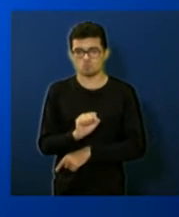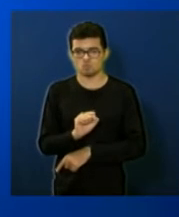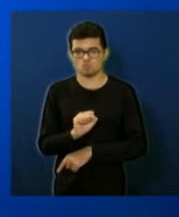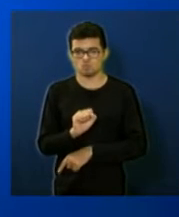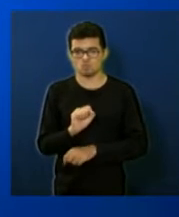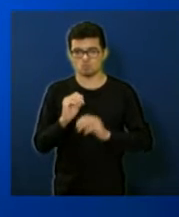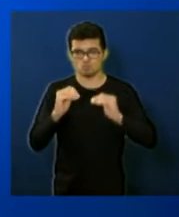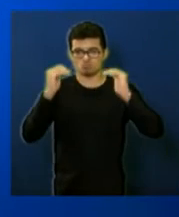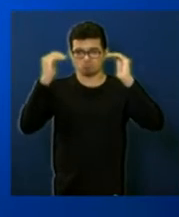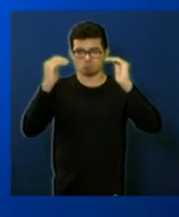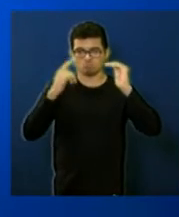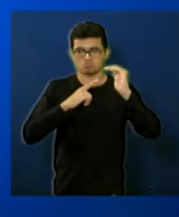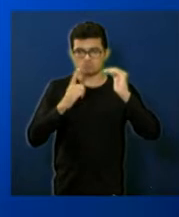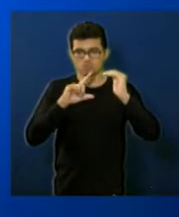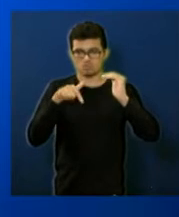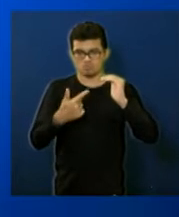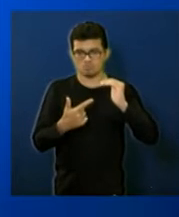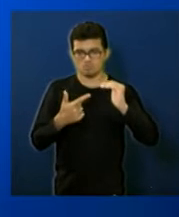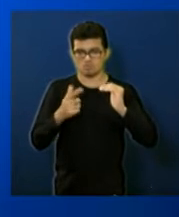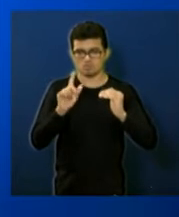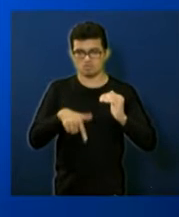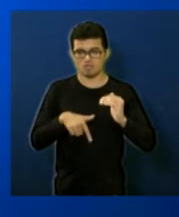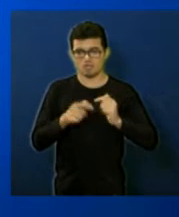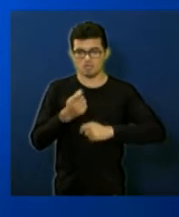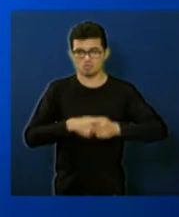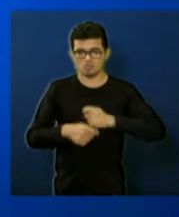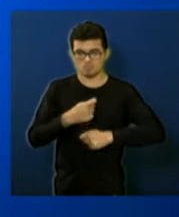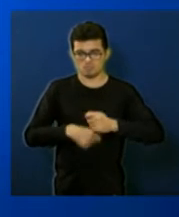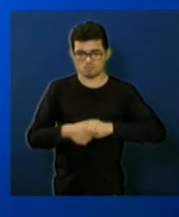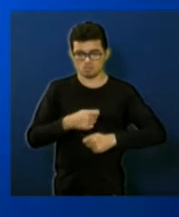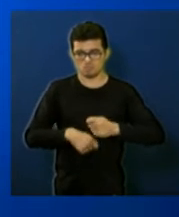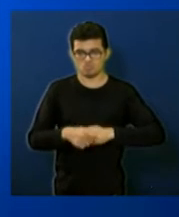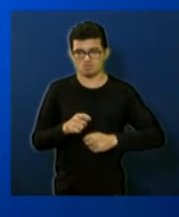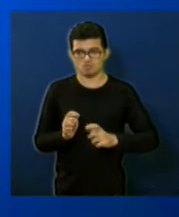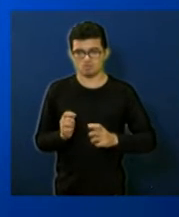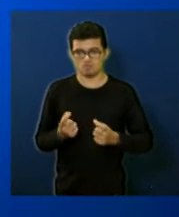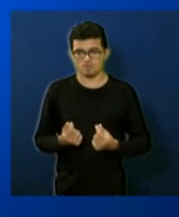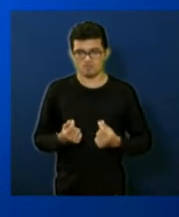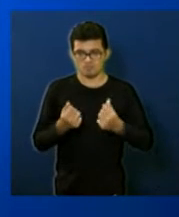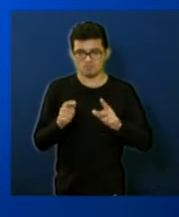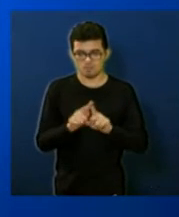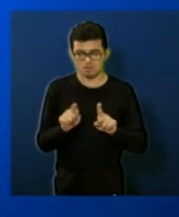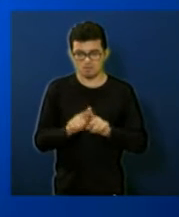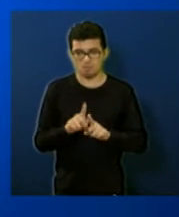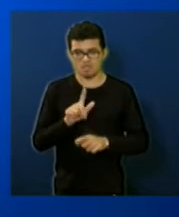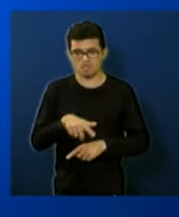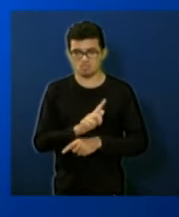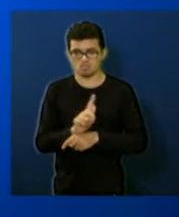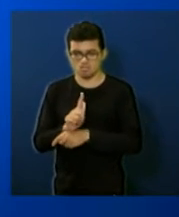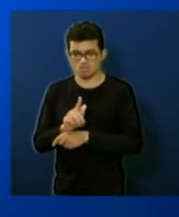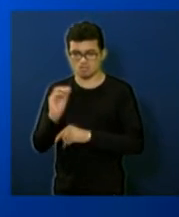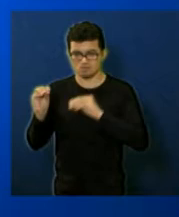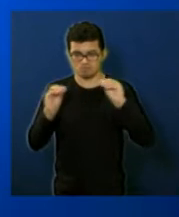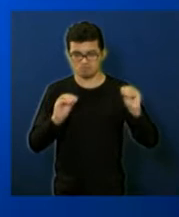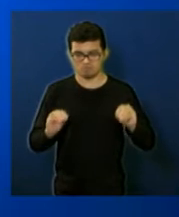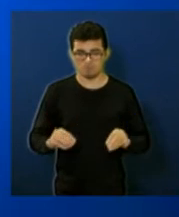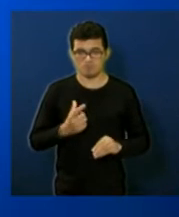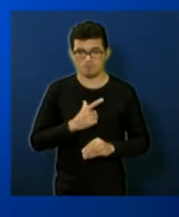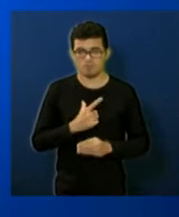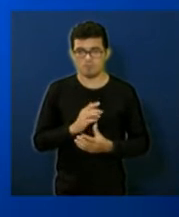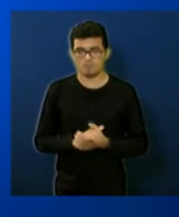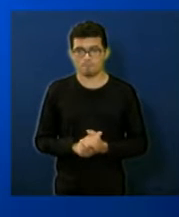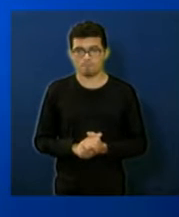operacional e técnica e a diretoria administrativa e financeira e dentro dessas diretorias as gerências agora